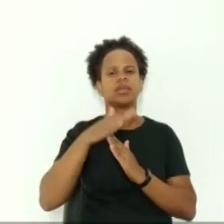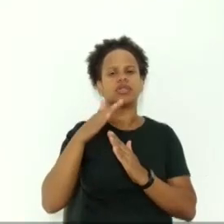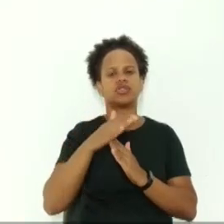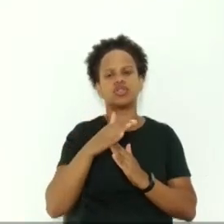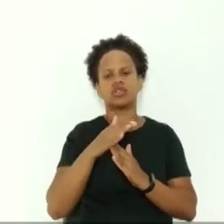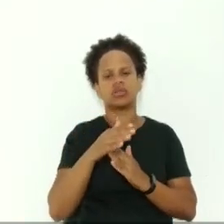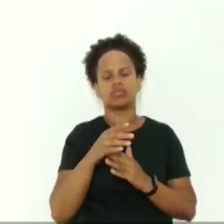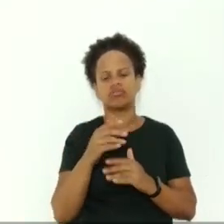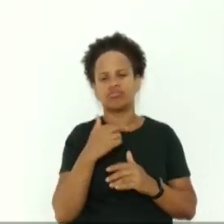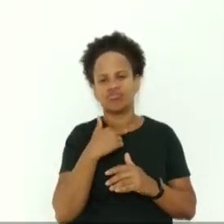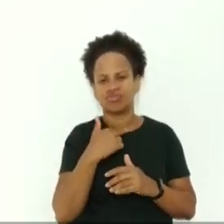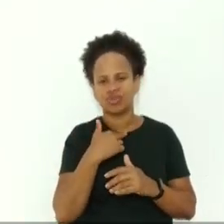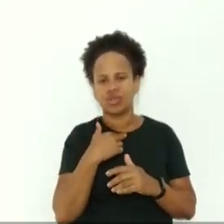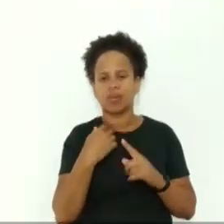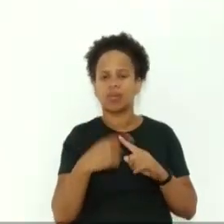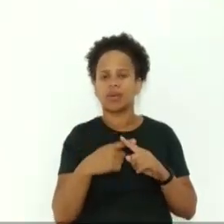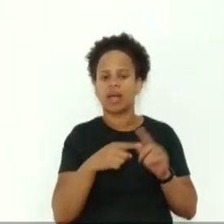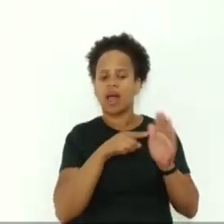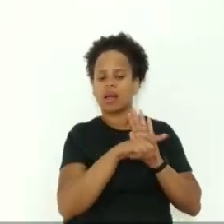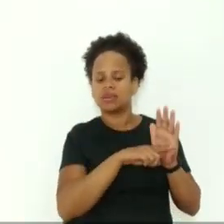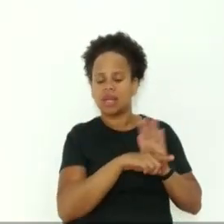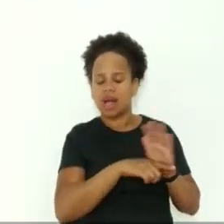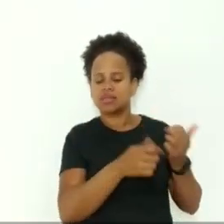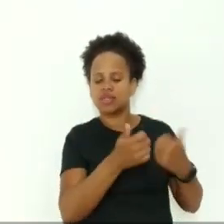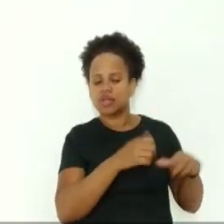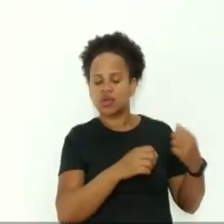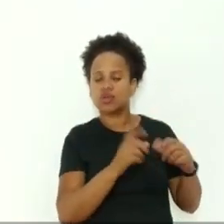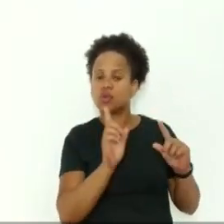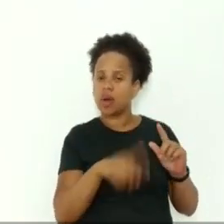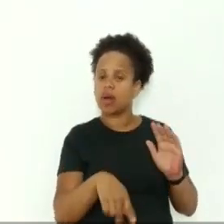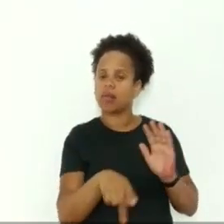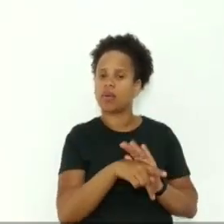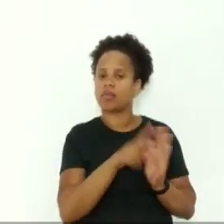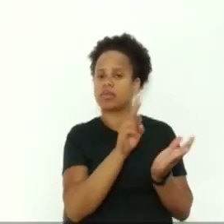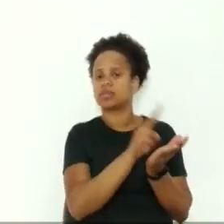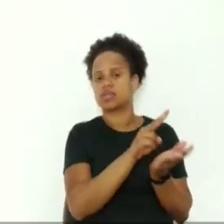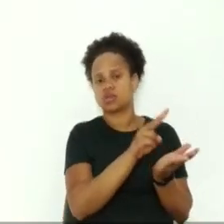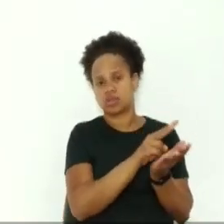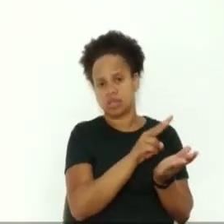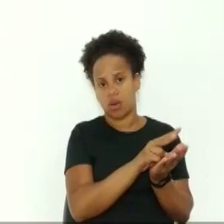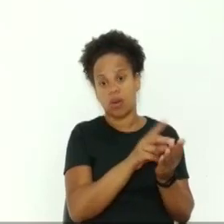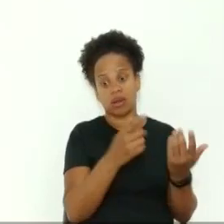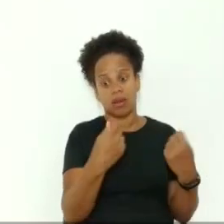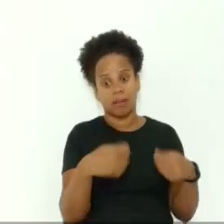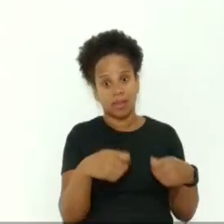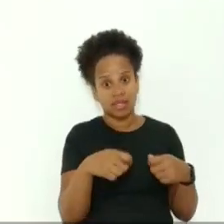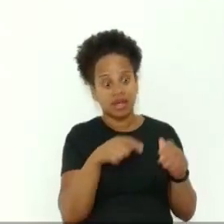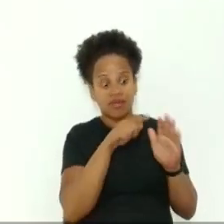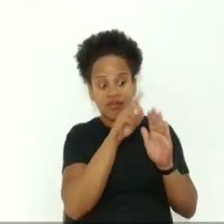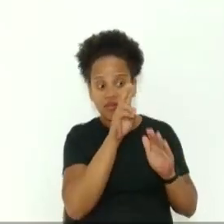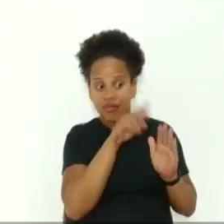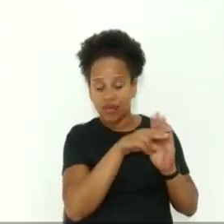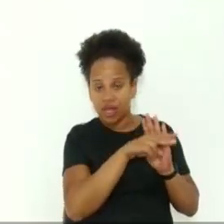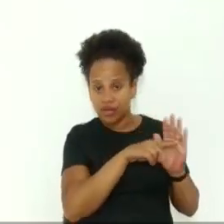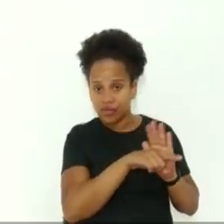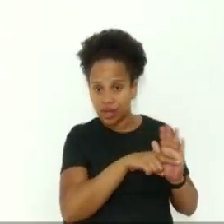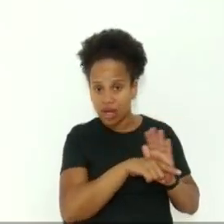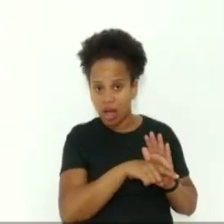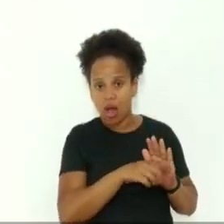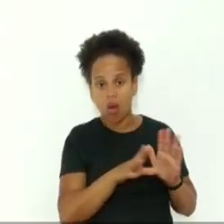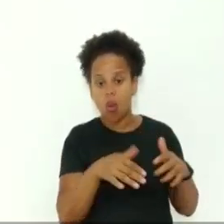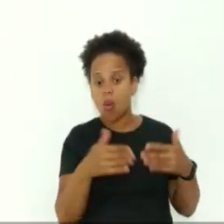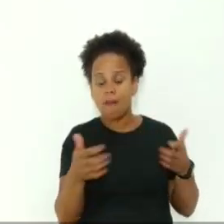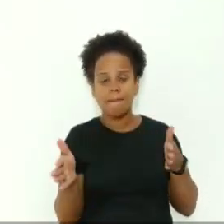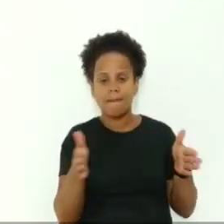faz essa análise desse diagnóstico é a assistência social então ela deveria verificar qual o momento de se